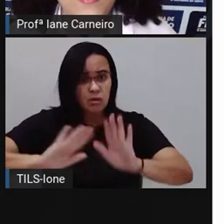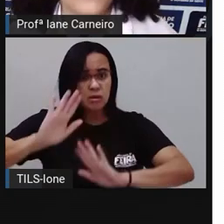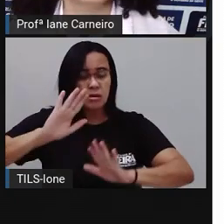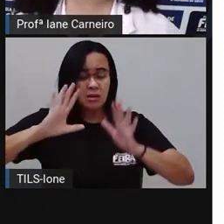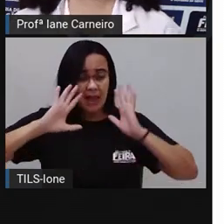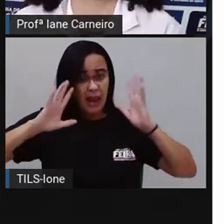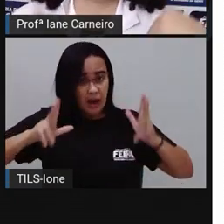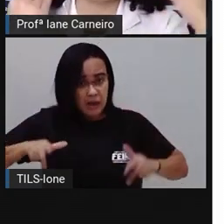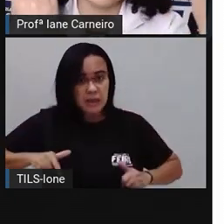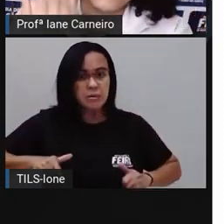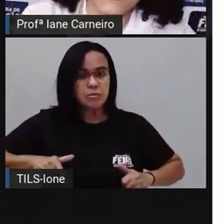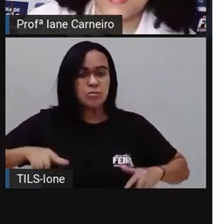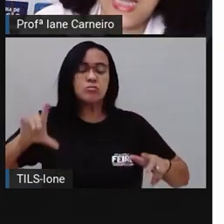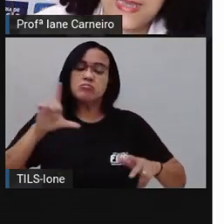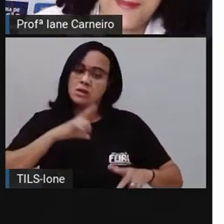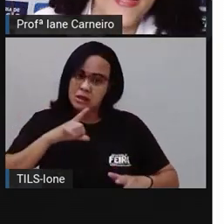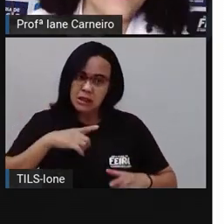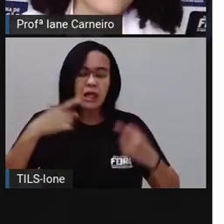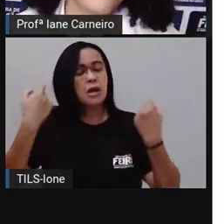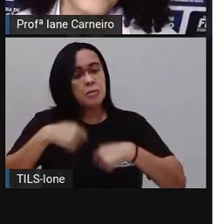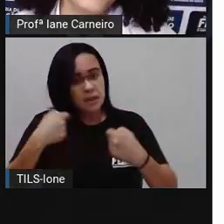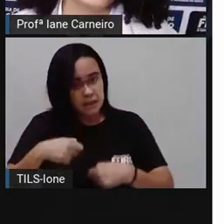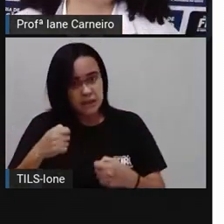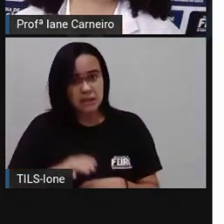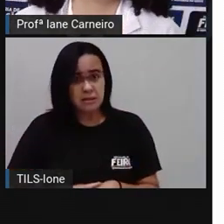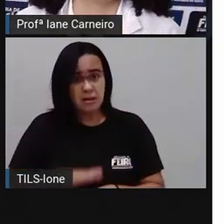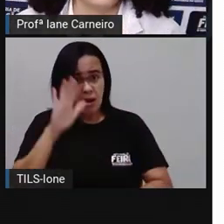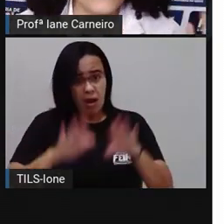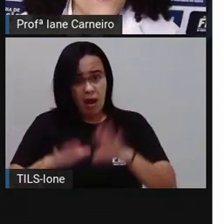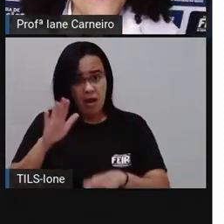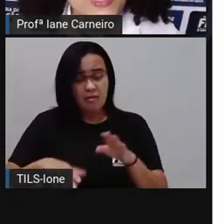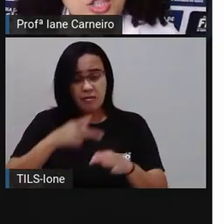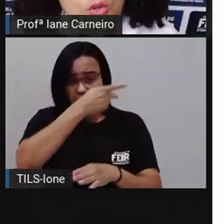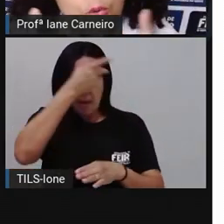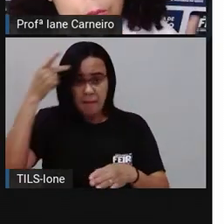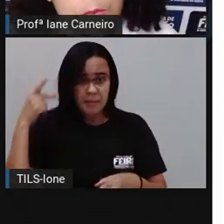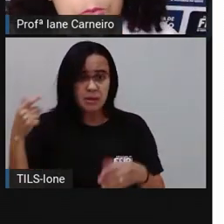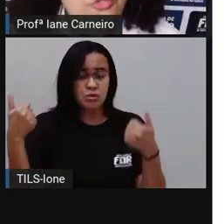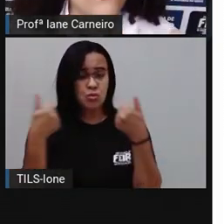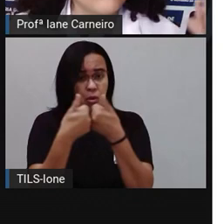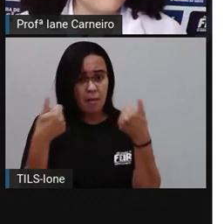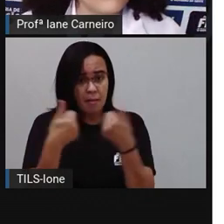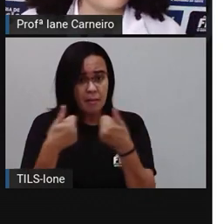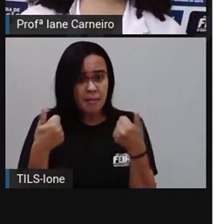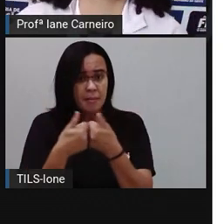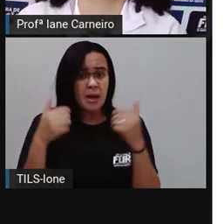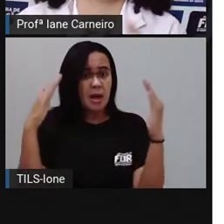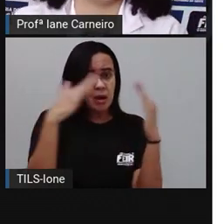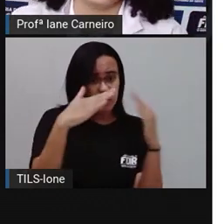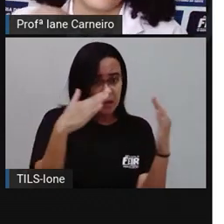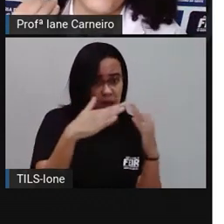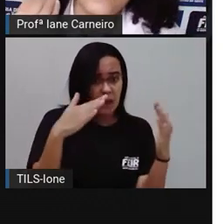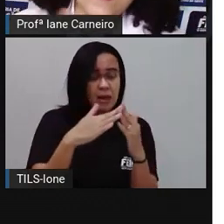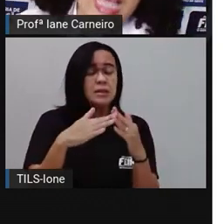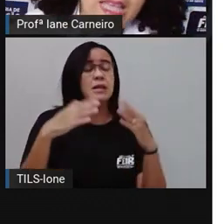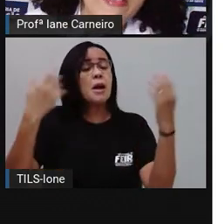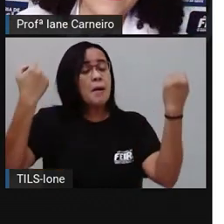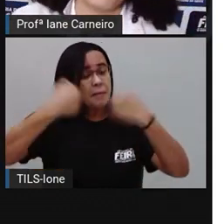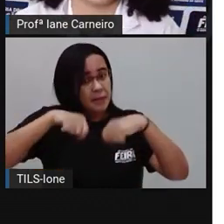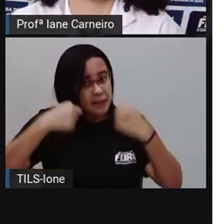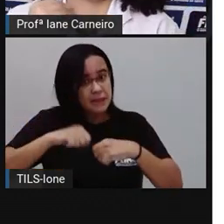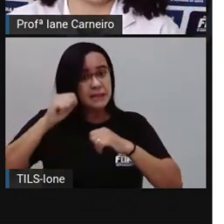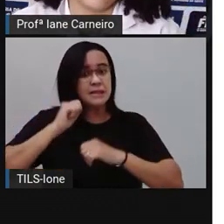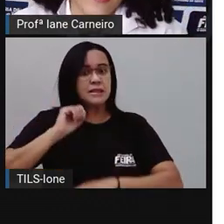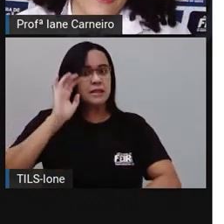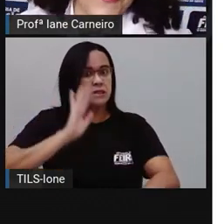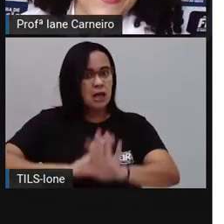feirinha, da pessoa que está trabalhando na feirinha. Então, o ideal é que todo mundo juntos, né? Conservem